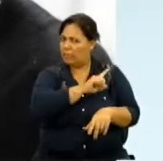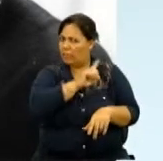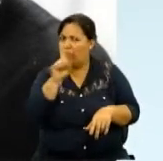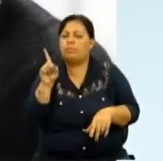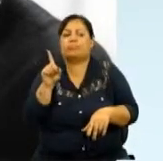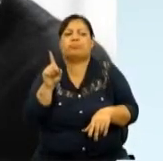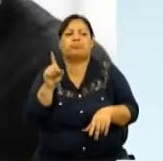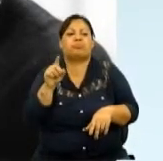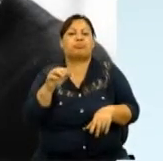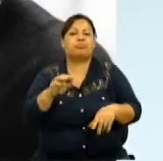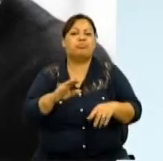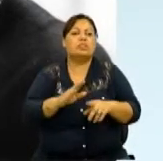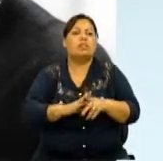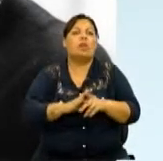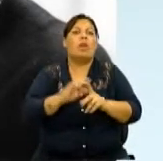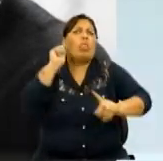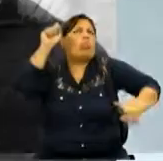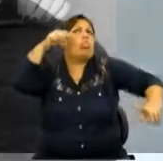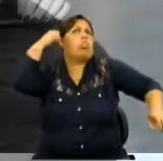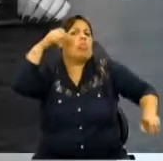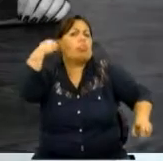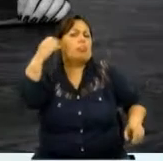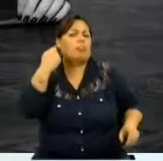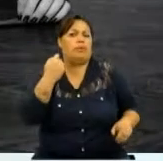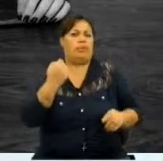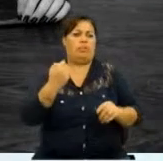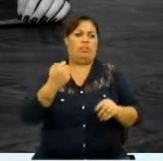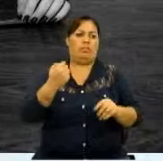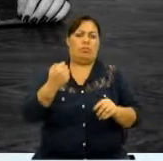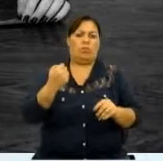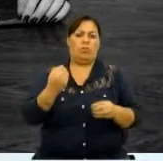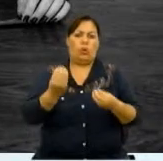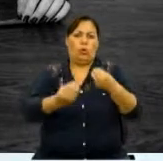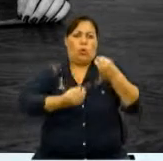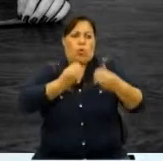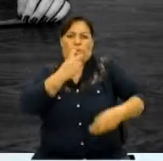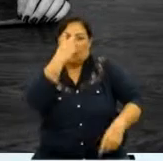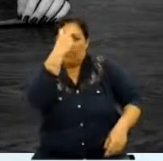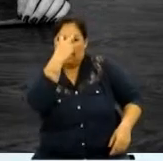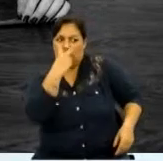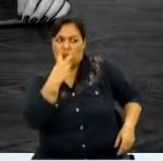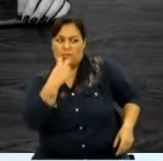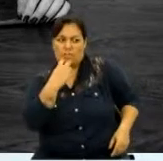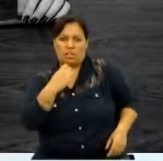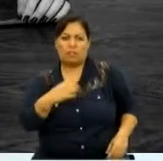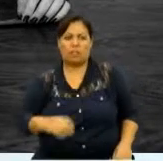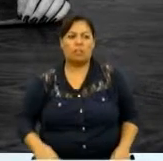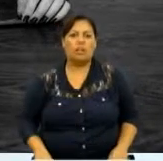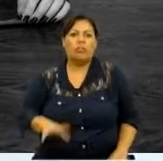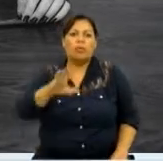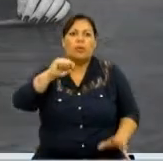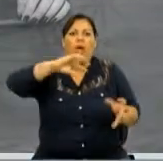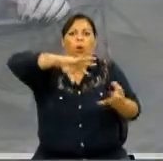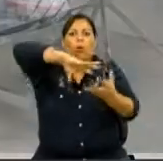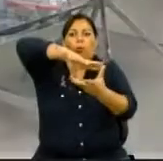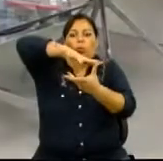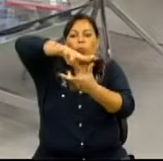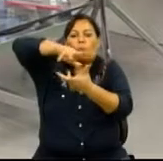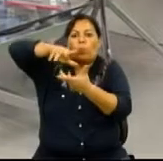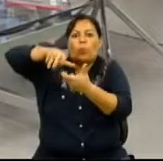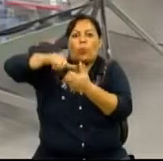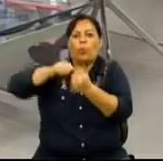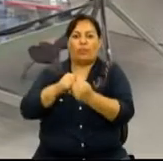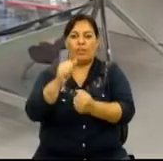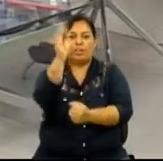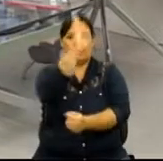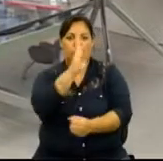Então, a Dorina foi uma pioneira já nesse sentido, como algo que o cego... Vamos pegar o